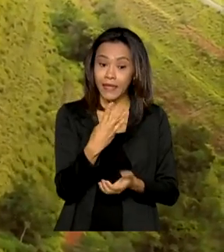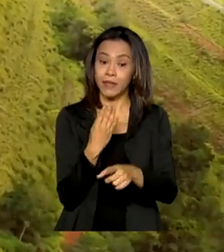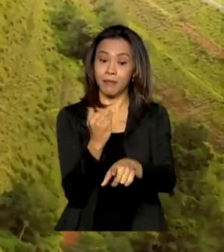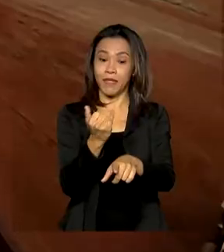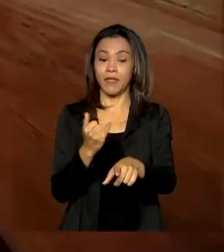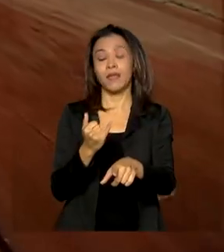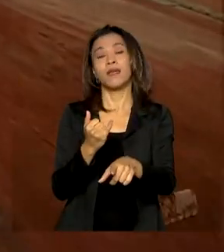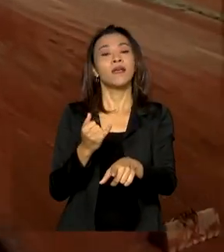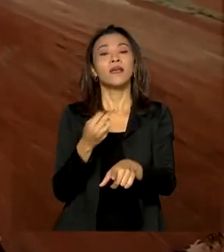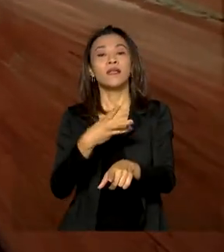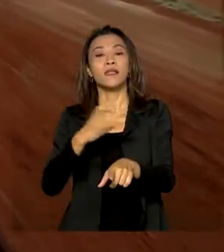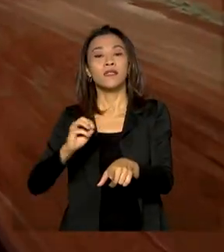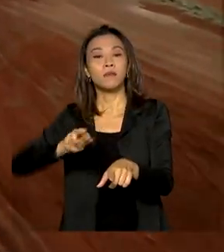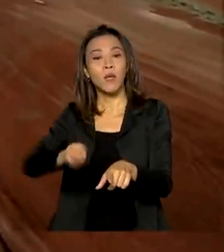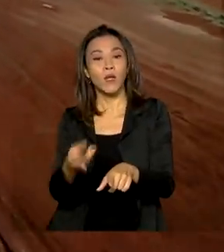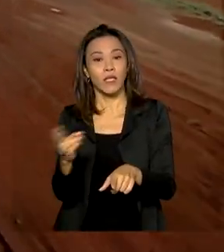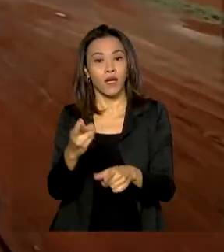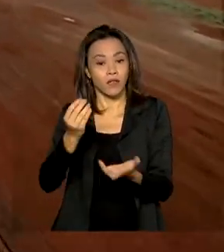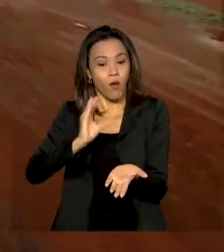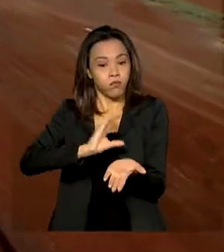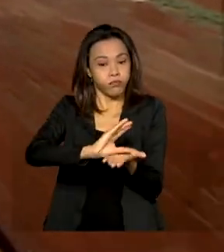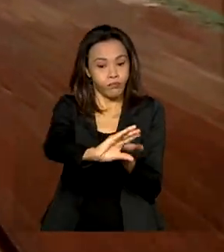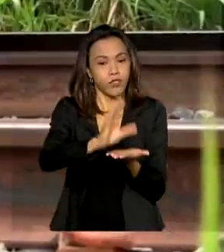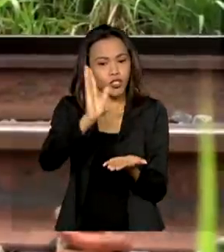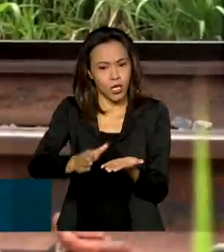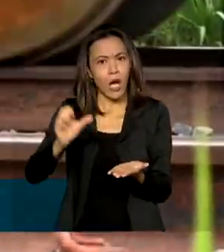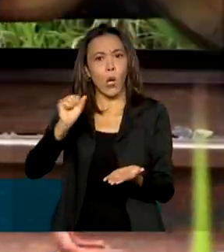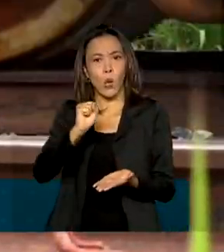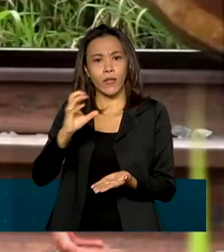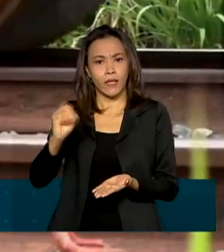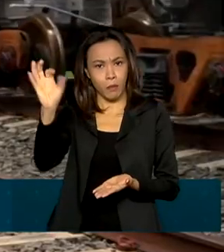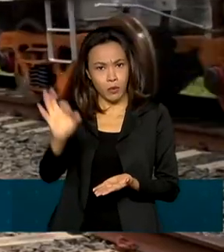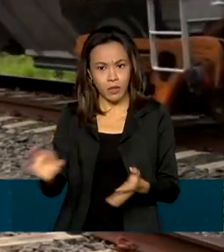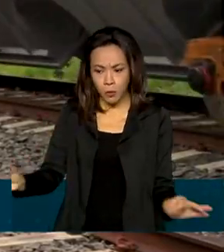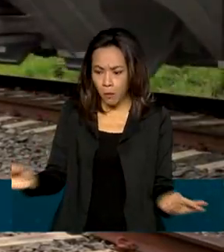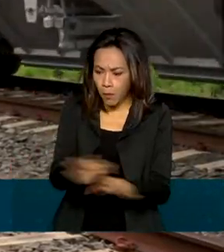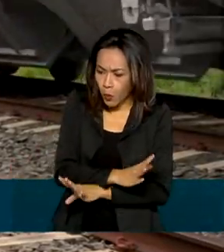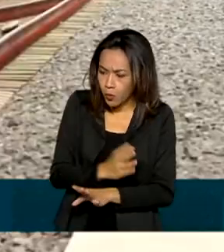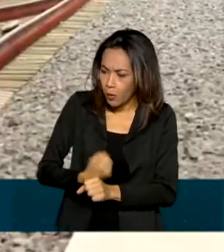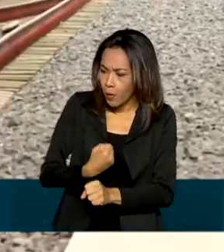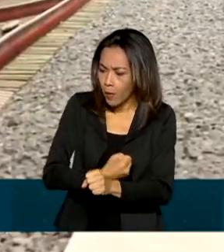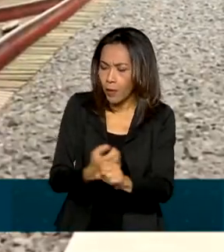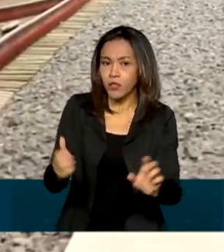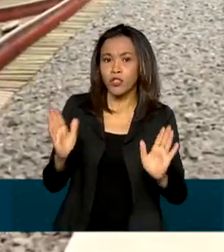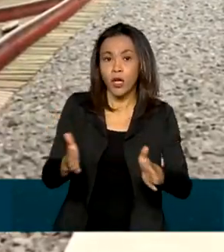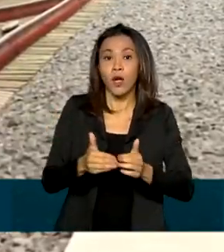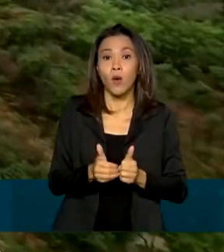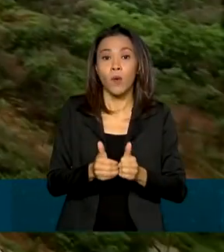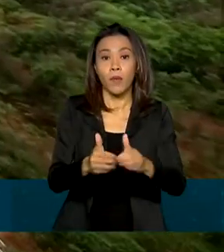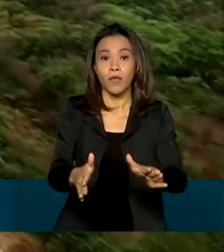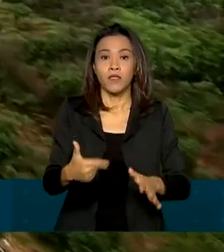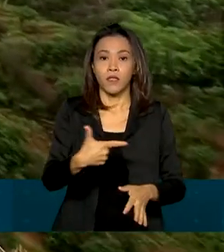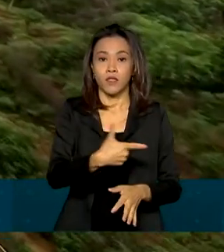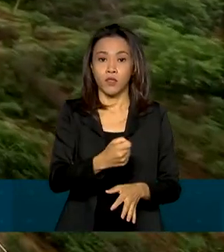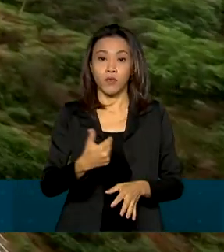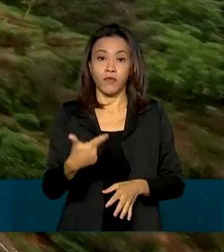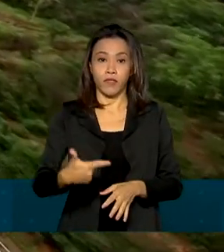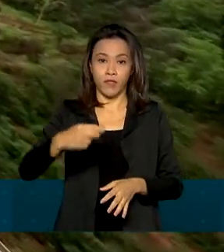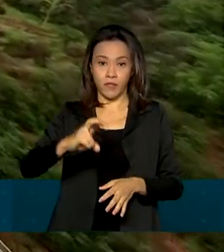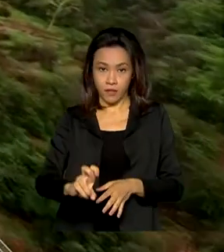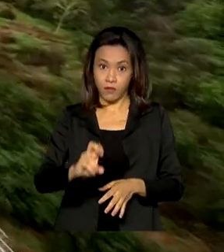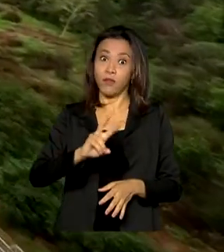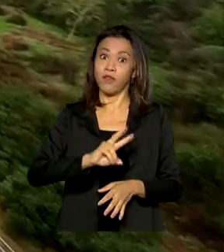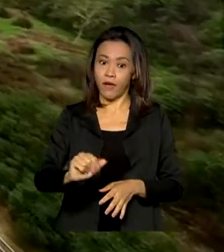milhões de reais. Com 80% das obras concluídas, o trecho leiloado começa a operar em 2025 e deve gerar